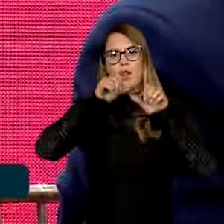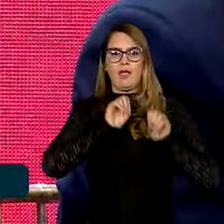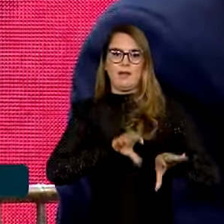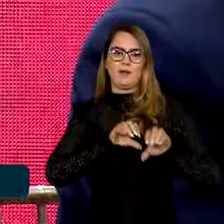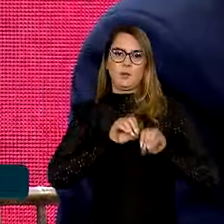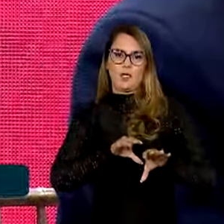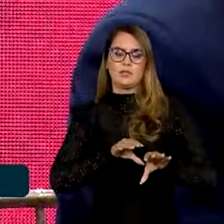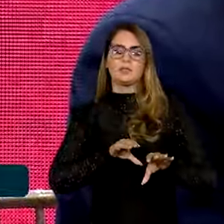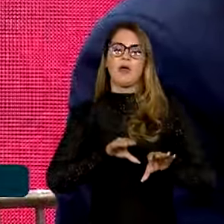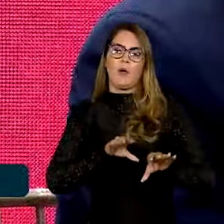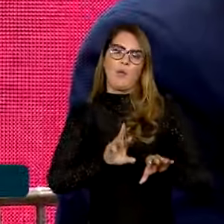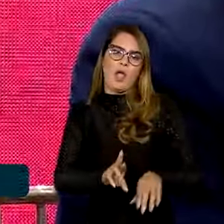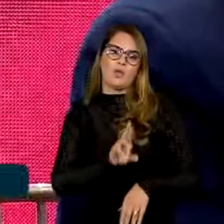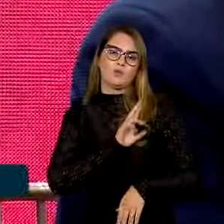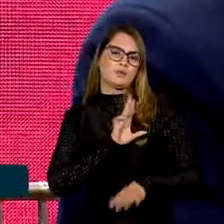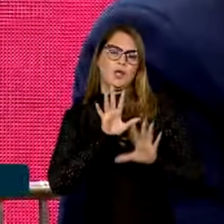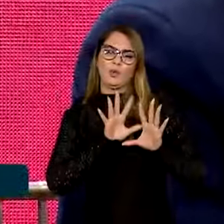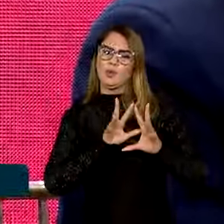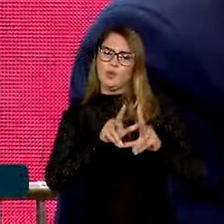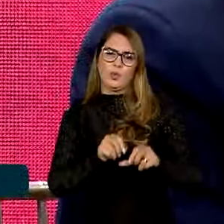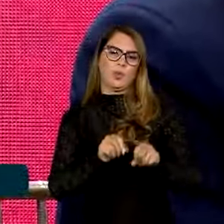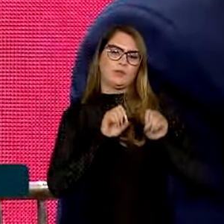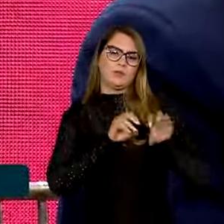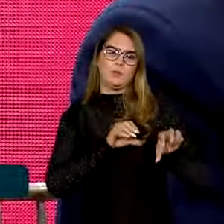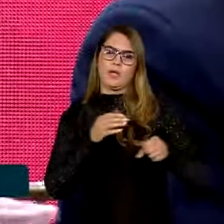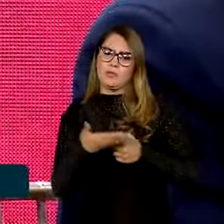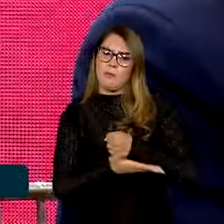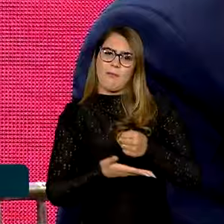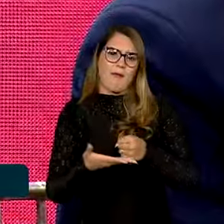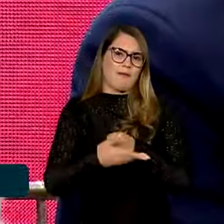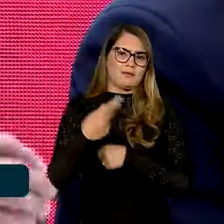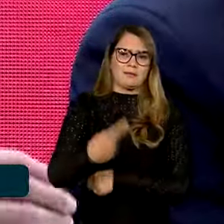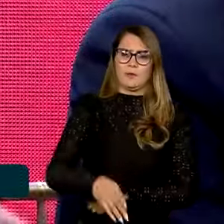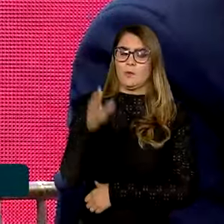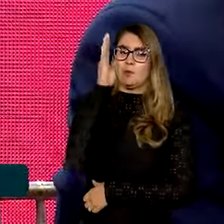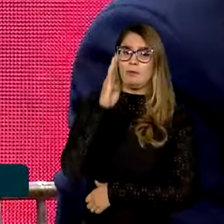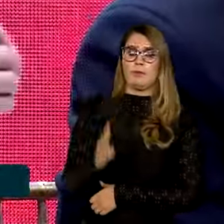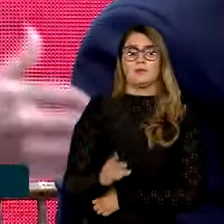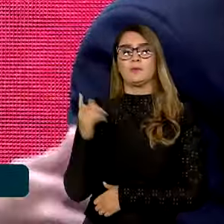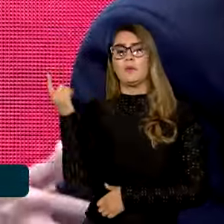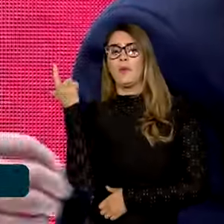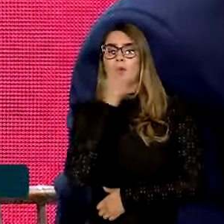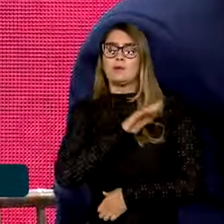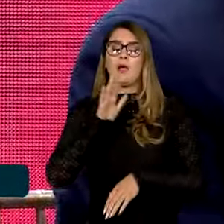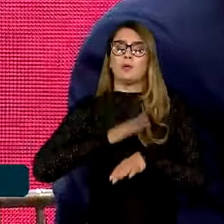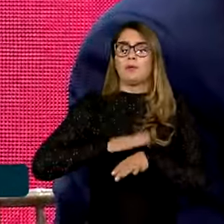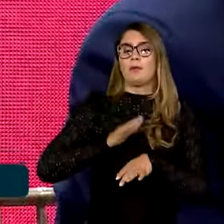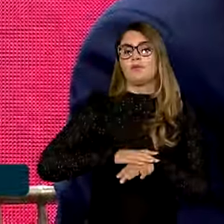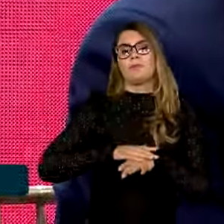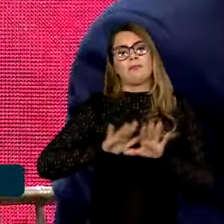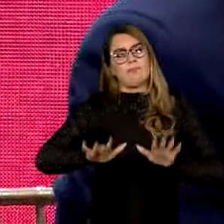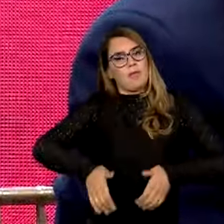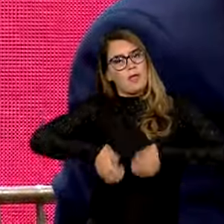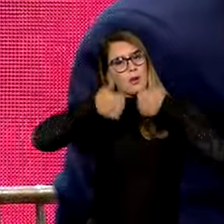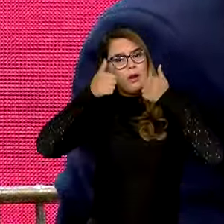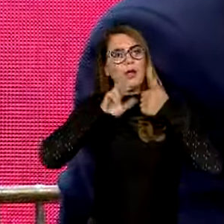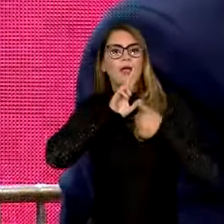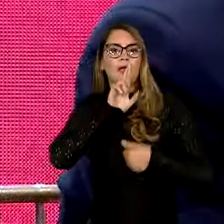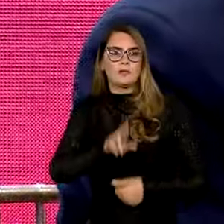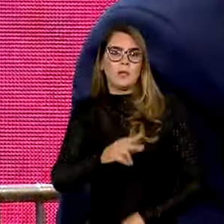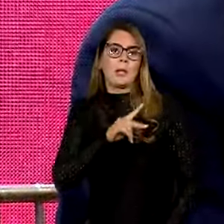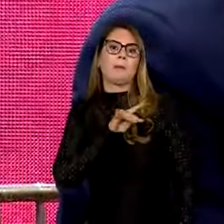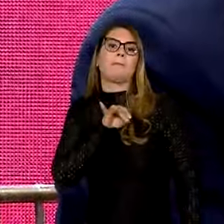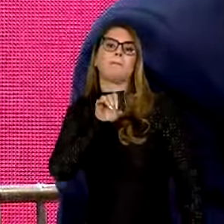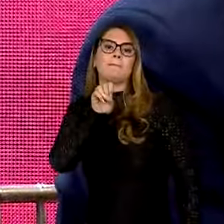em toda a educação básica brasileira e que a gente possa automaticamente, isso automaticamente nós vamos melhorar os resultados do